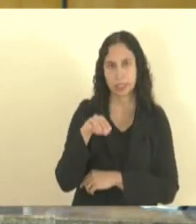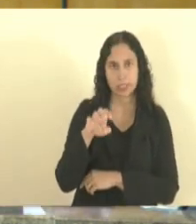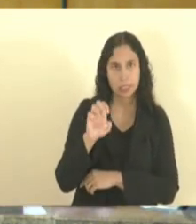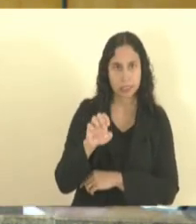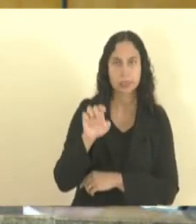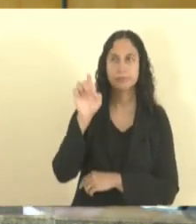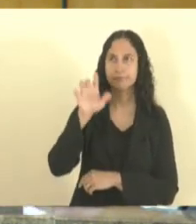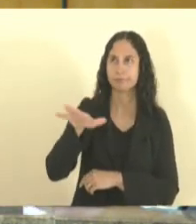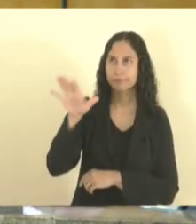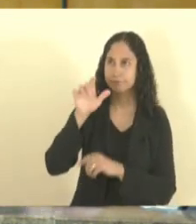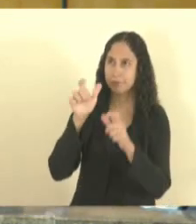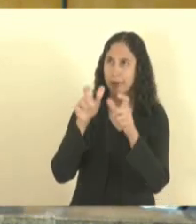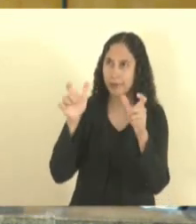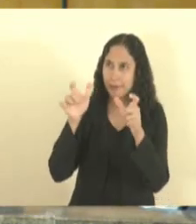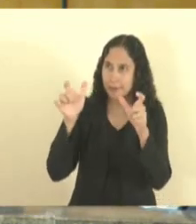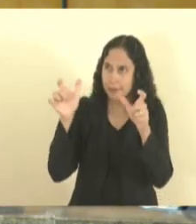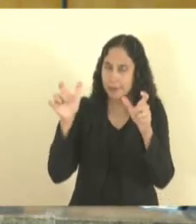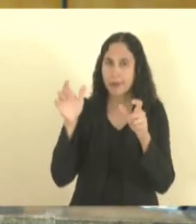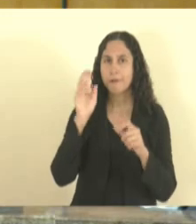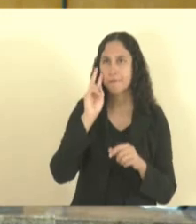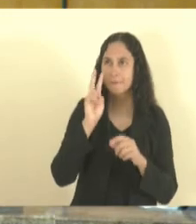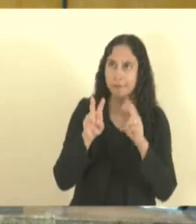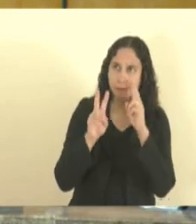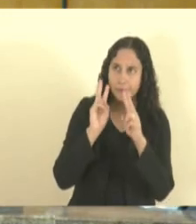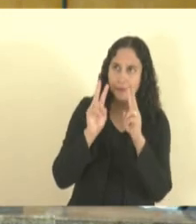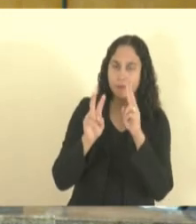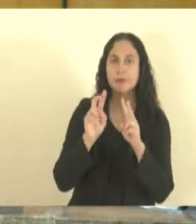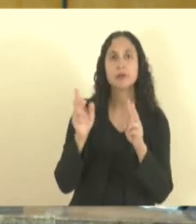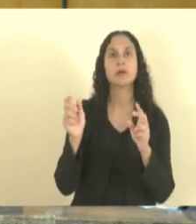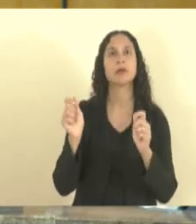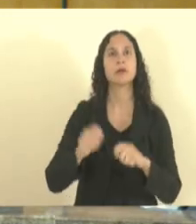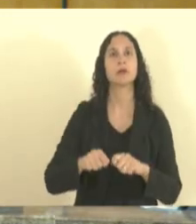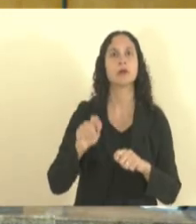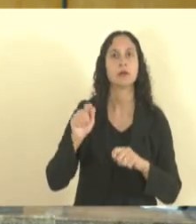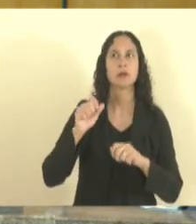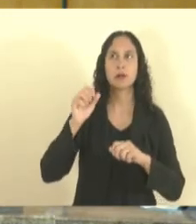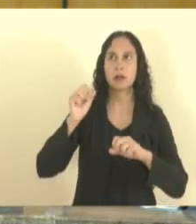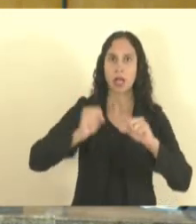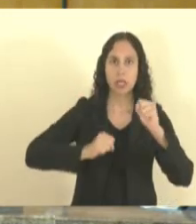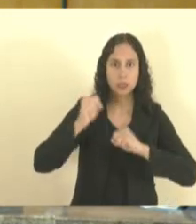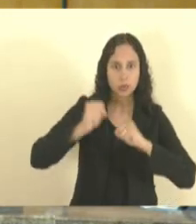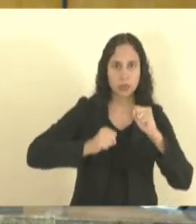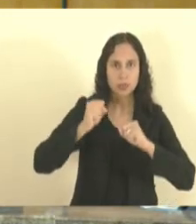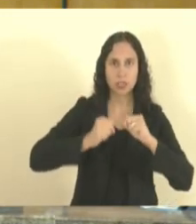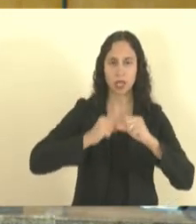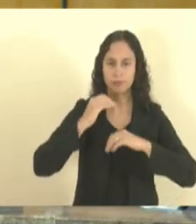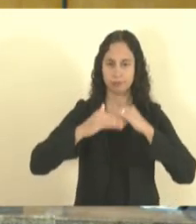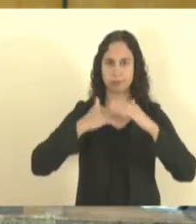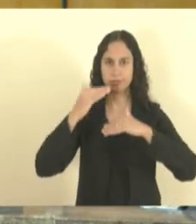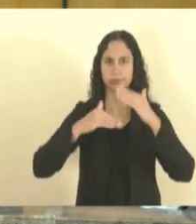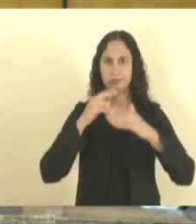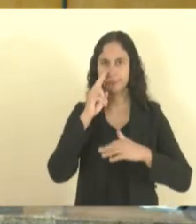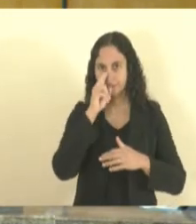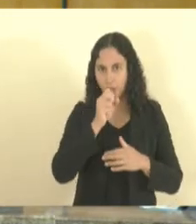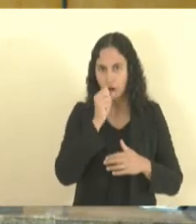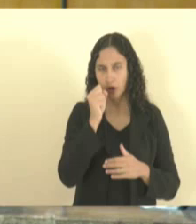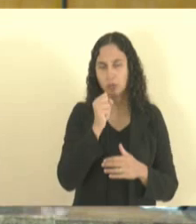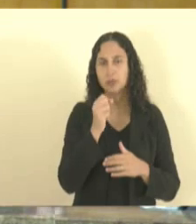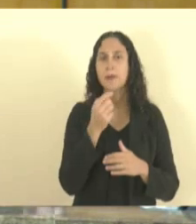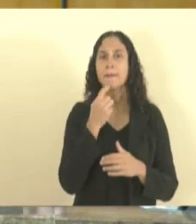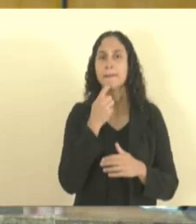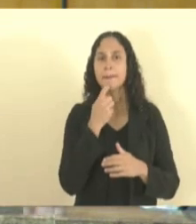a área da Sudene gera para o empreendedor então nós vamos ter um crescimento da atividade industrial naquela região muito forte em especial ao longo da BR